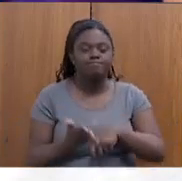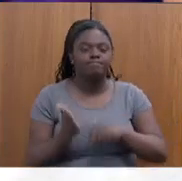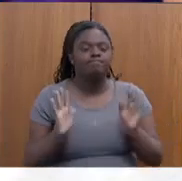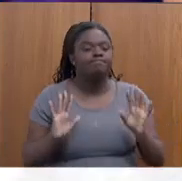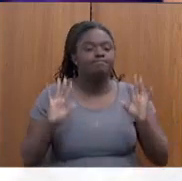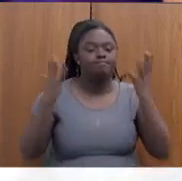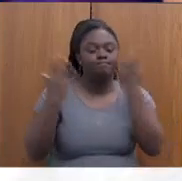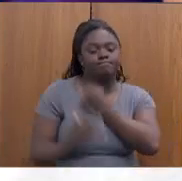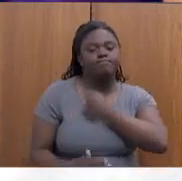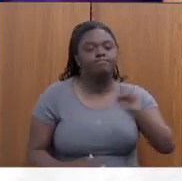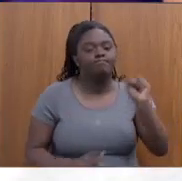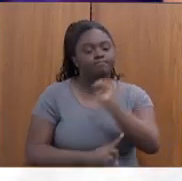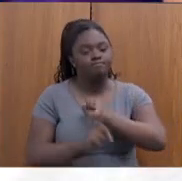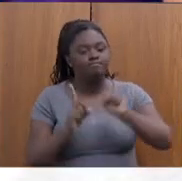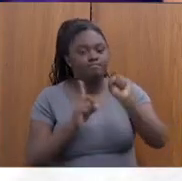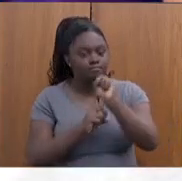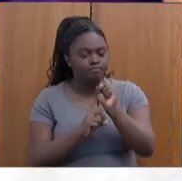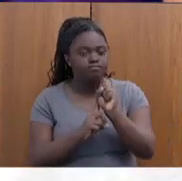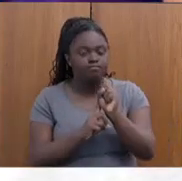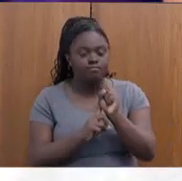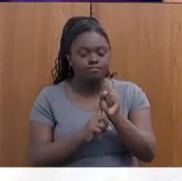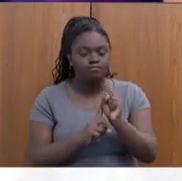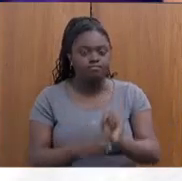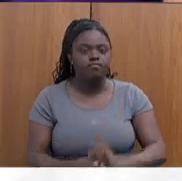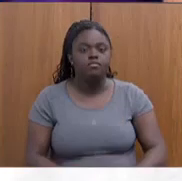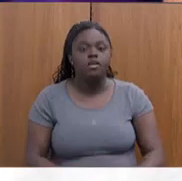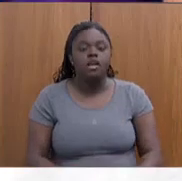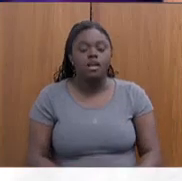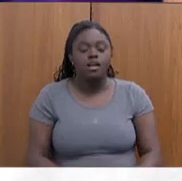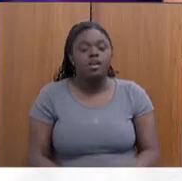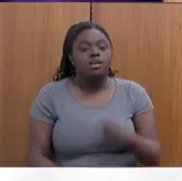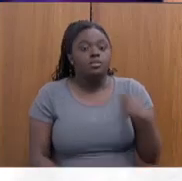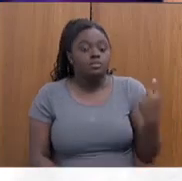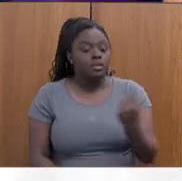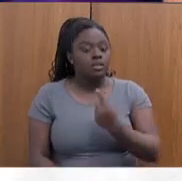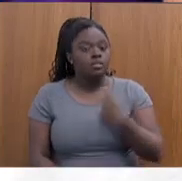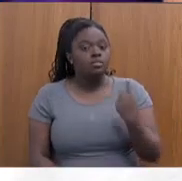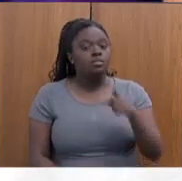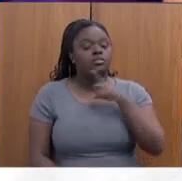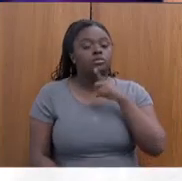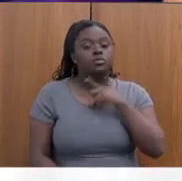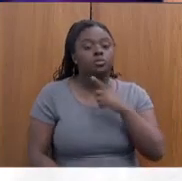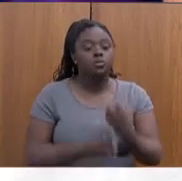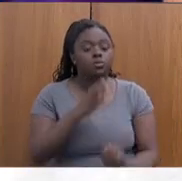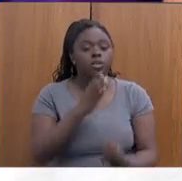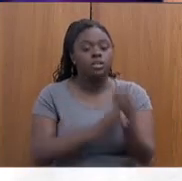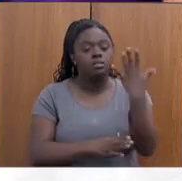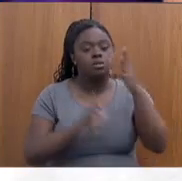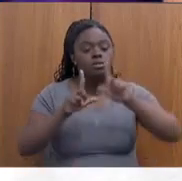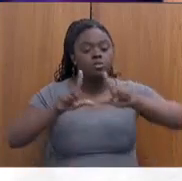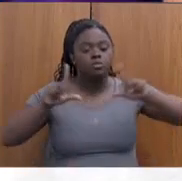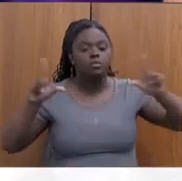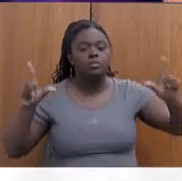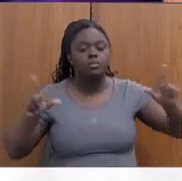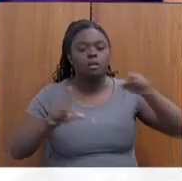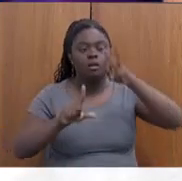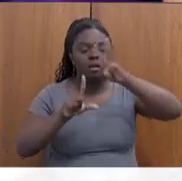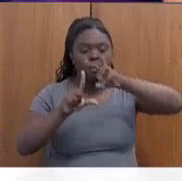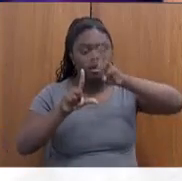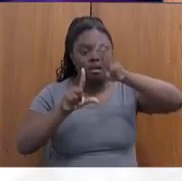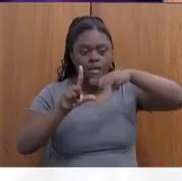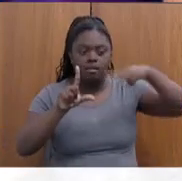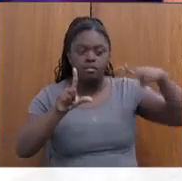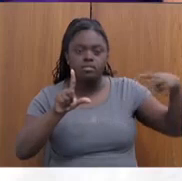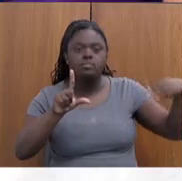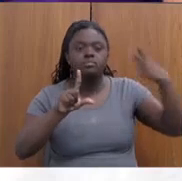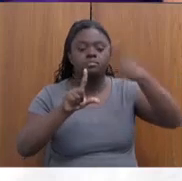da defesa social, no REDES. Isso, para nós, vai gerar a criação do painel LGBTQIA+, na